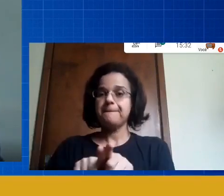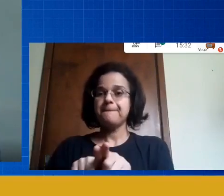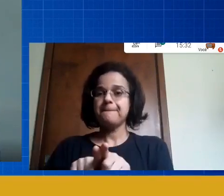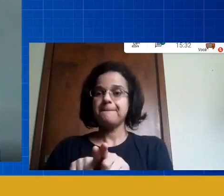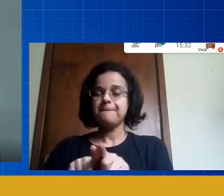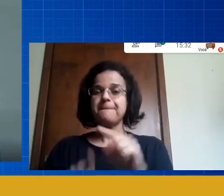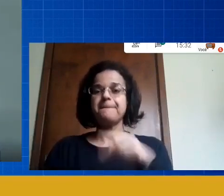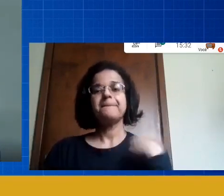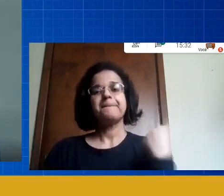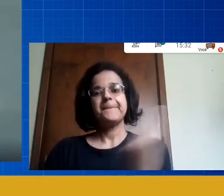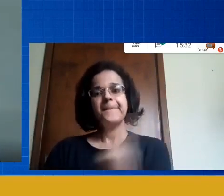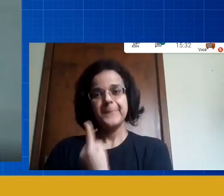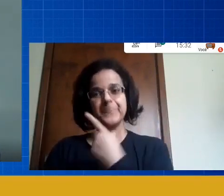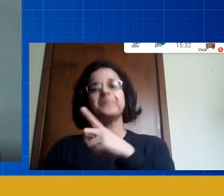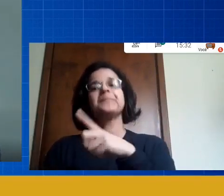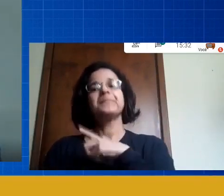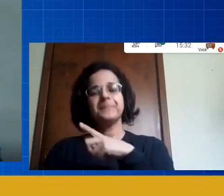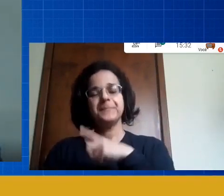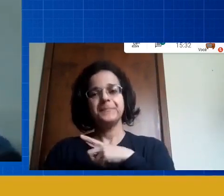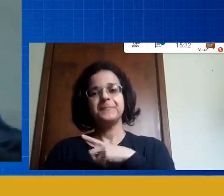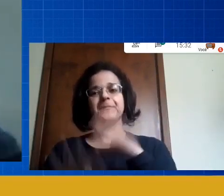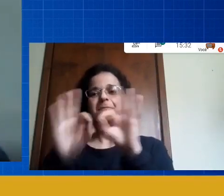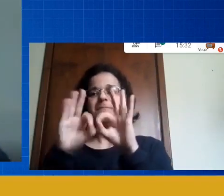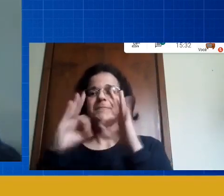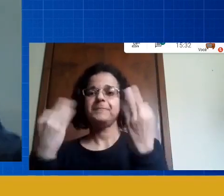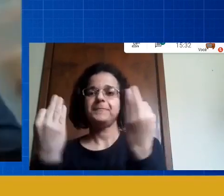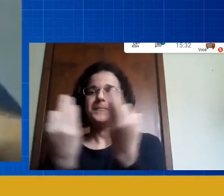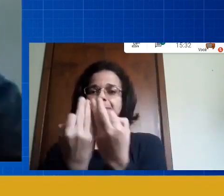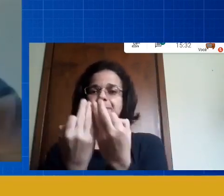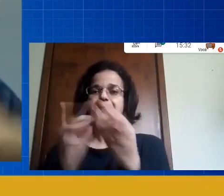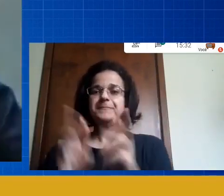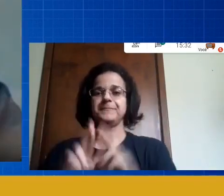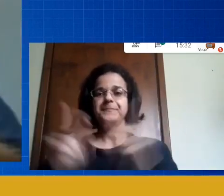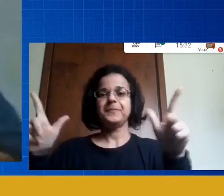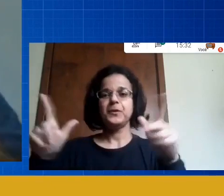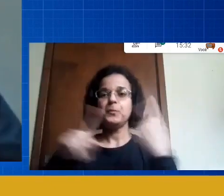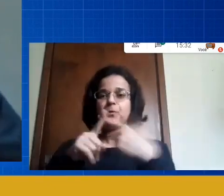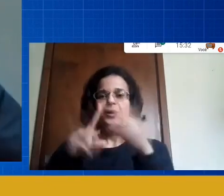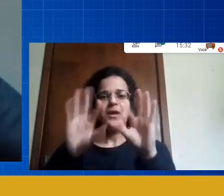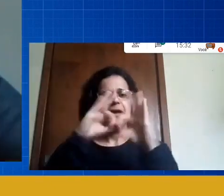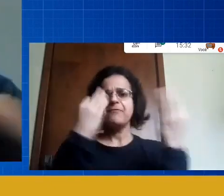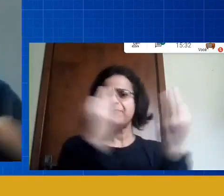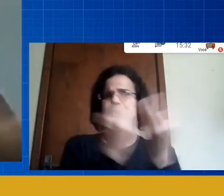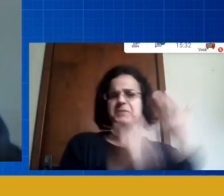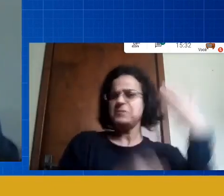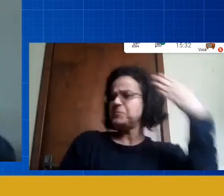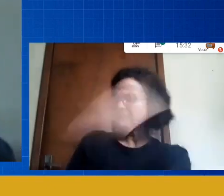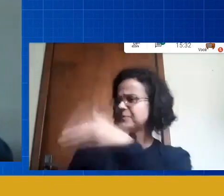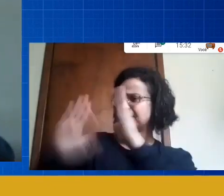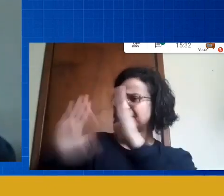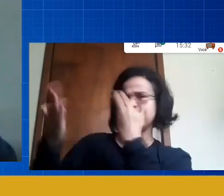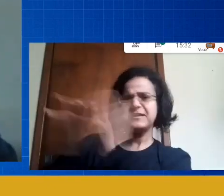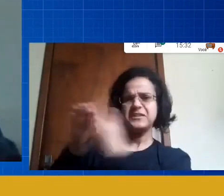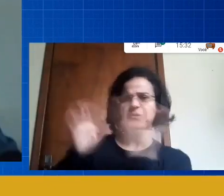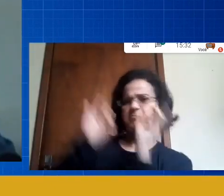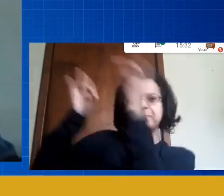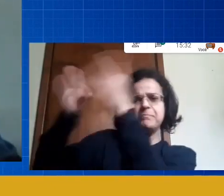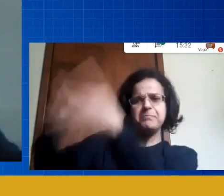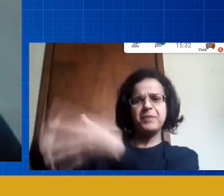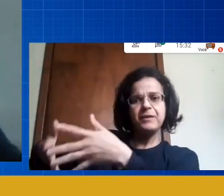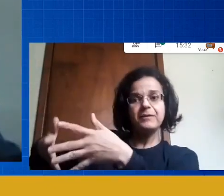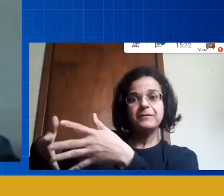teremos uma família diferente aquela família que não ia na escola que não estava nem aí que largou para lá